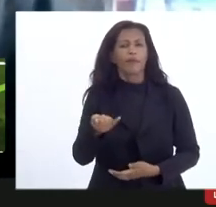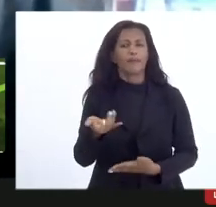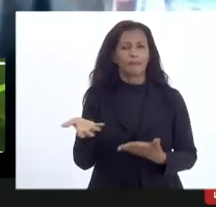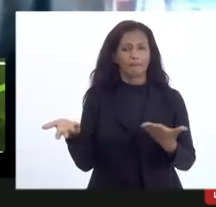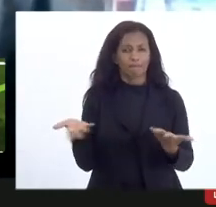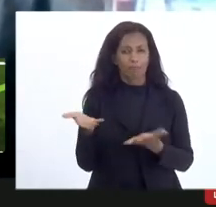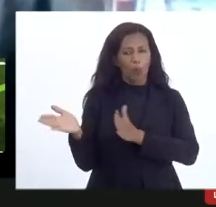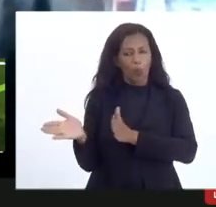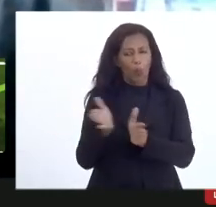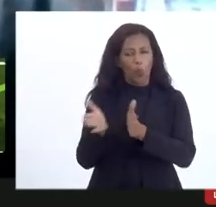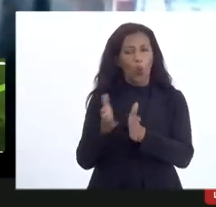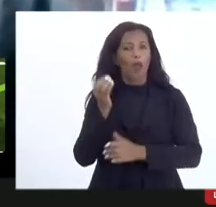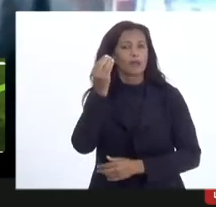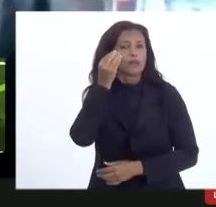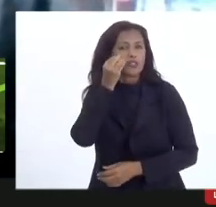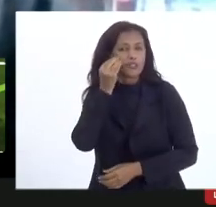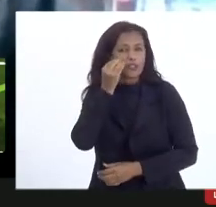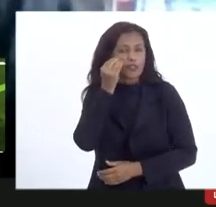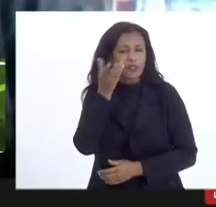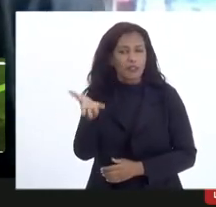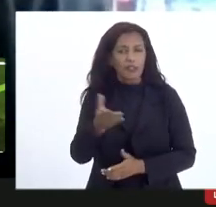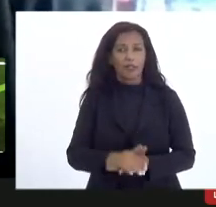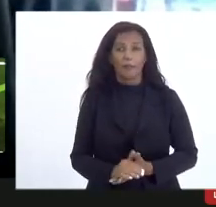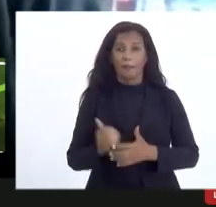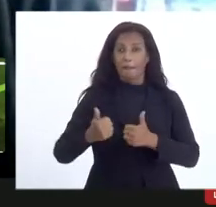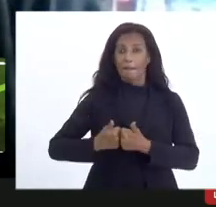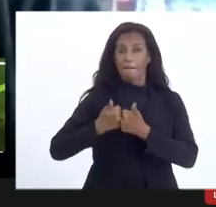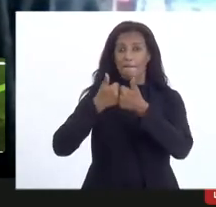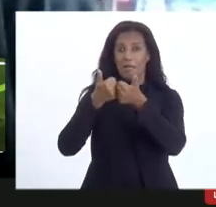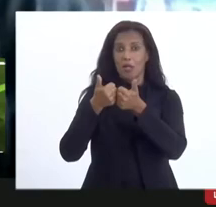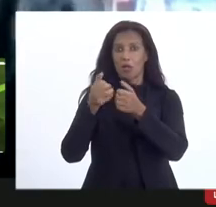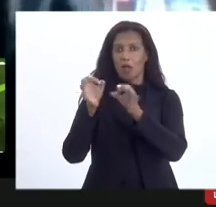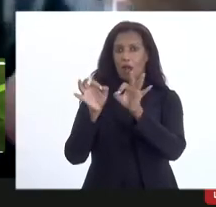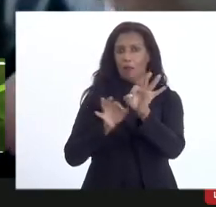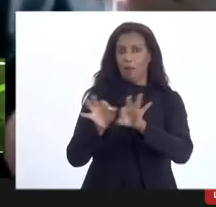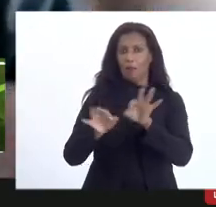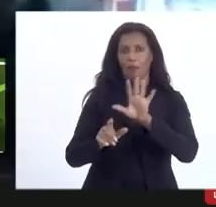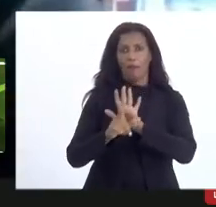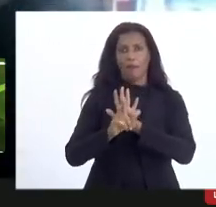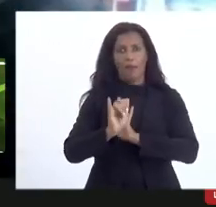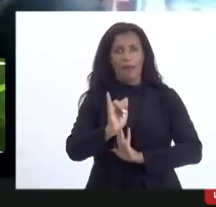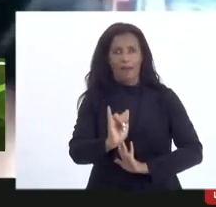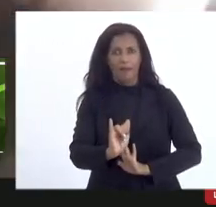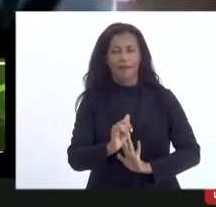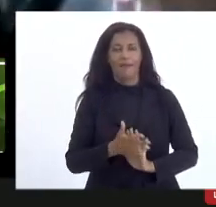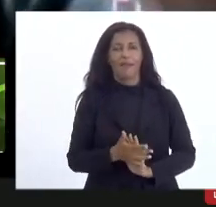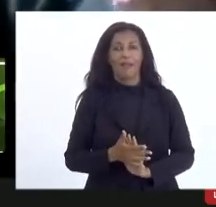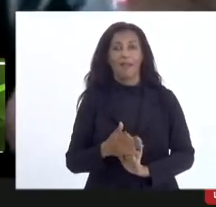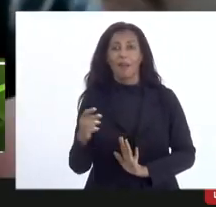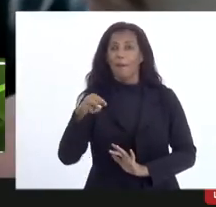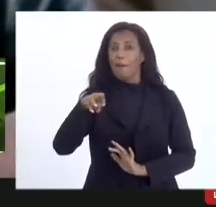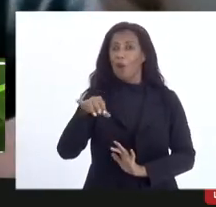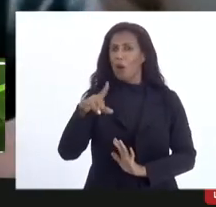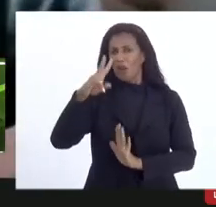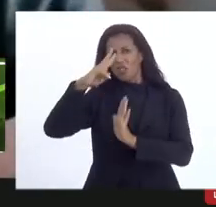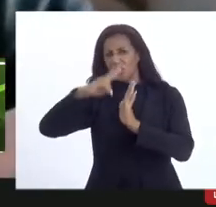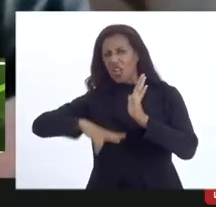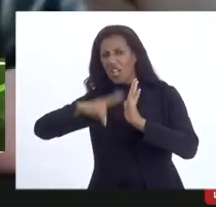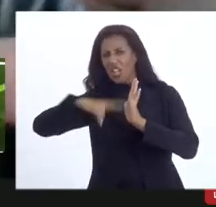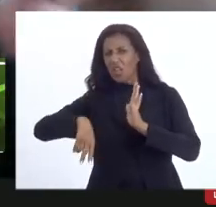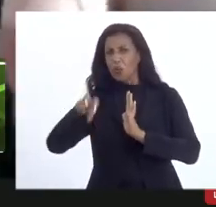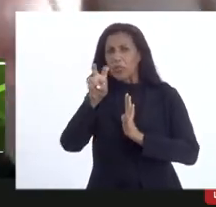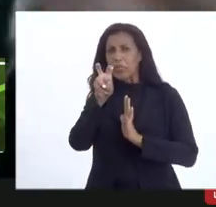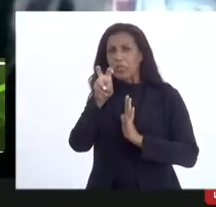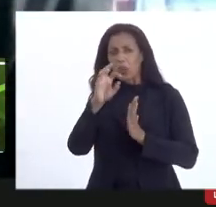essa tua experiência para melhorar o projeto de lei porque o nosso projeto é Morgana Leu é muito enxuto são cinco